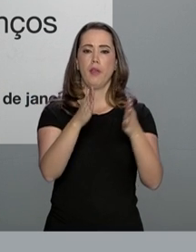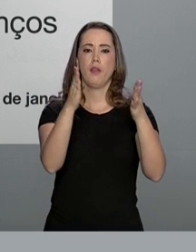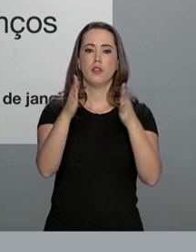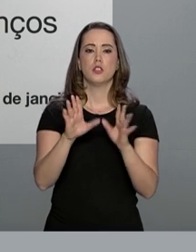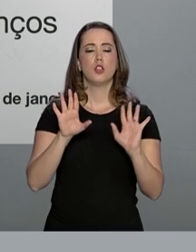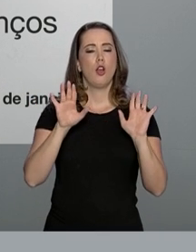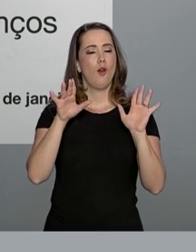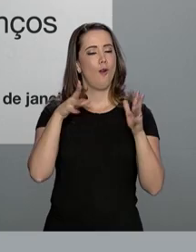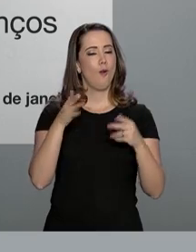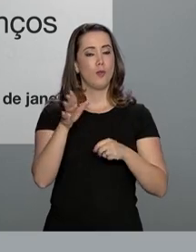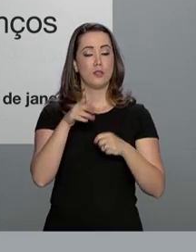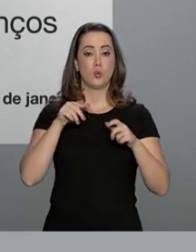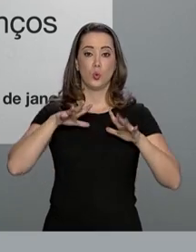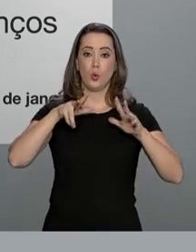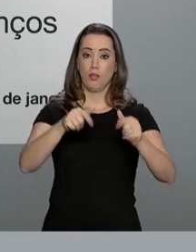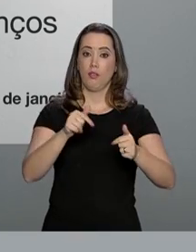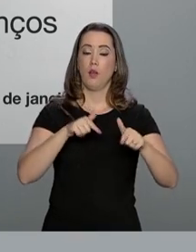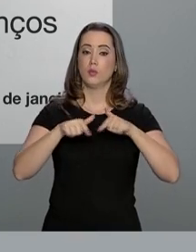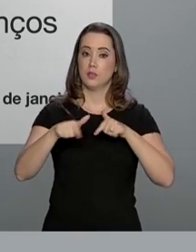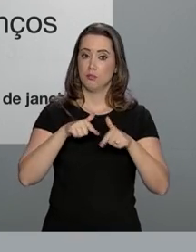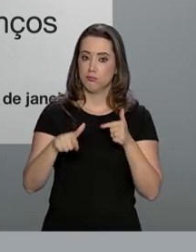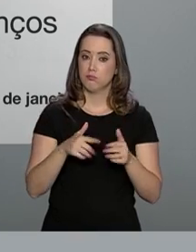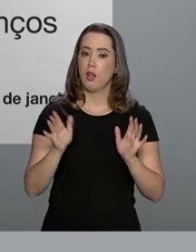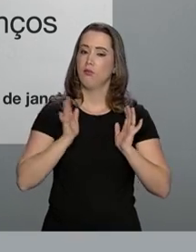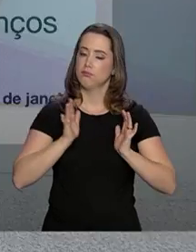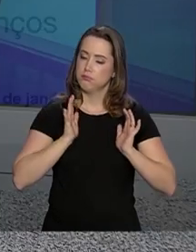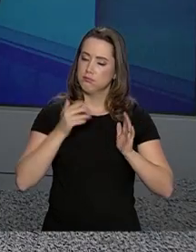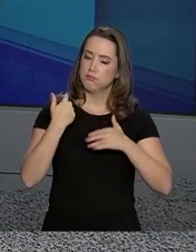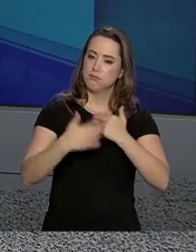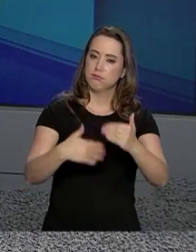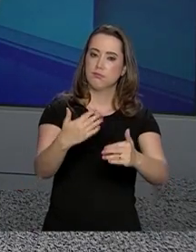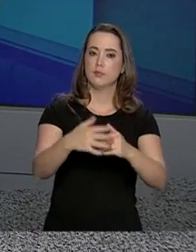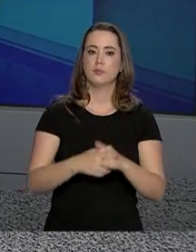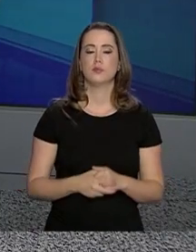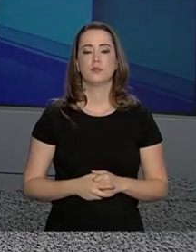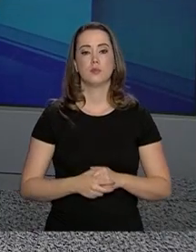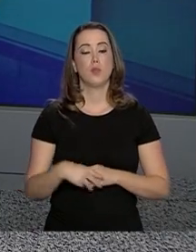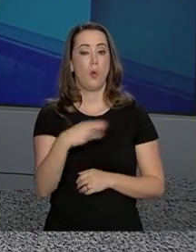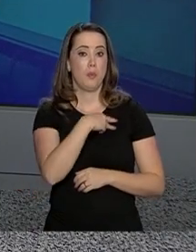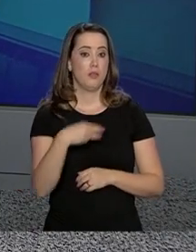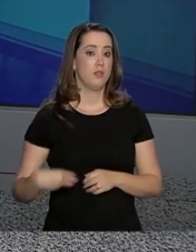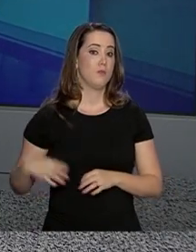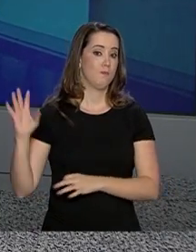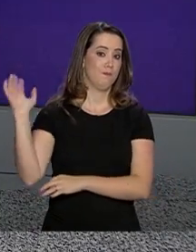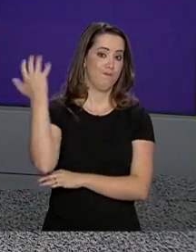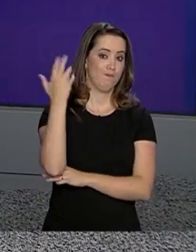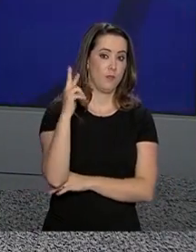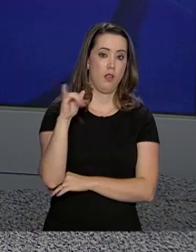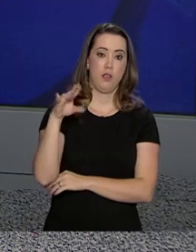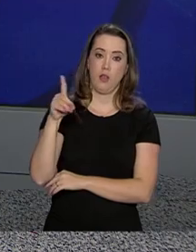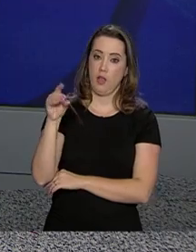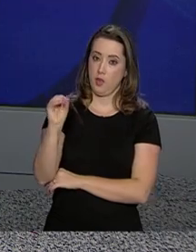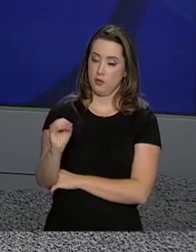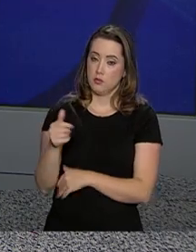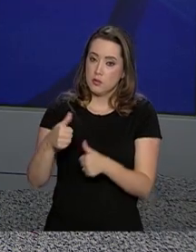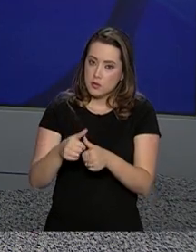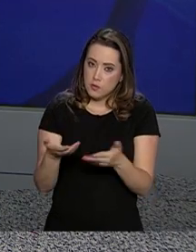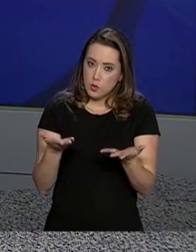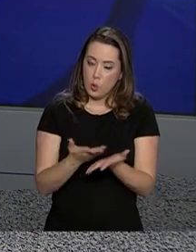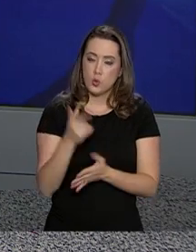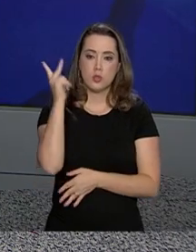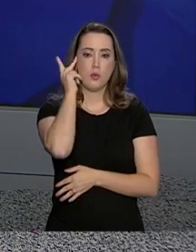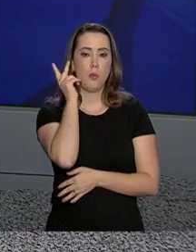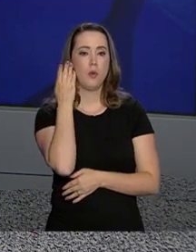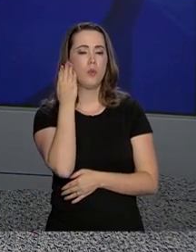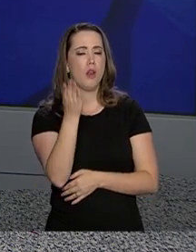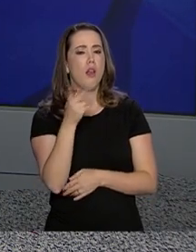direção ao pleno emprego e à prosperidade. O ministro do Meio Ambiente, Ricardo Salles, esteve hoje em São